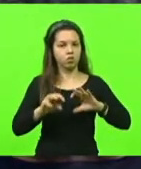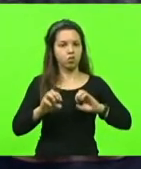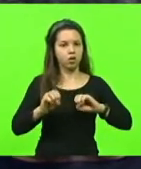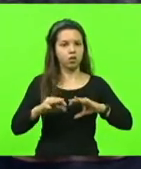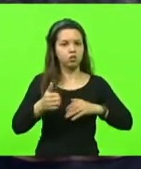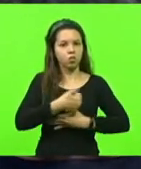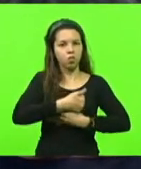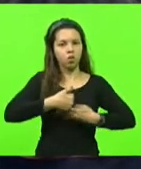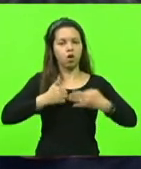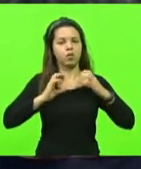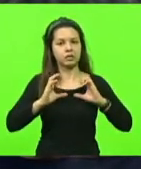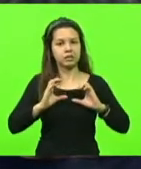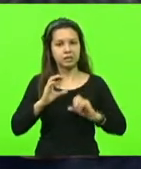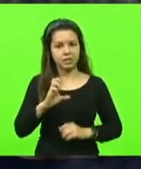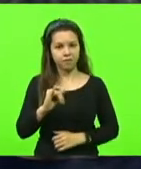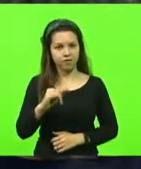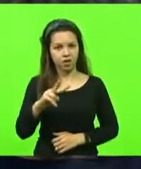cívica.